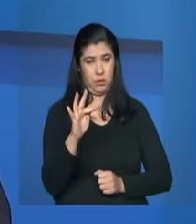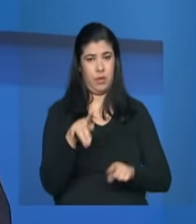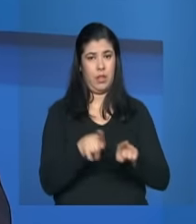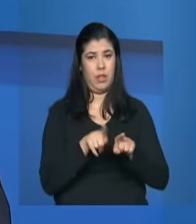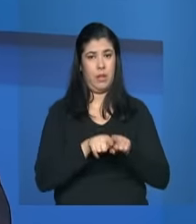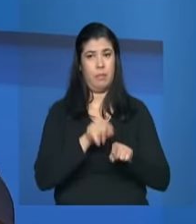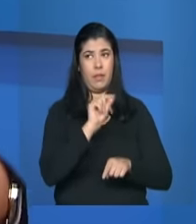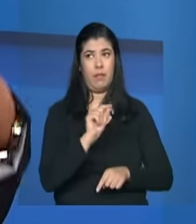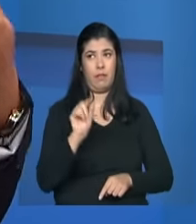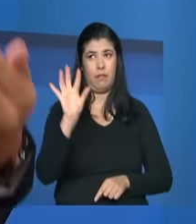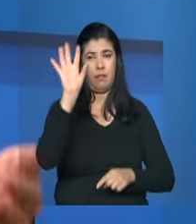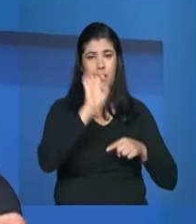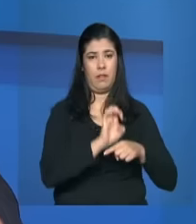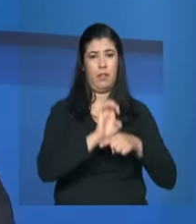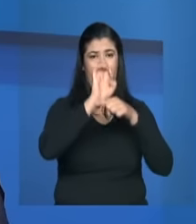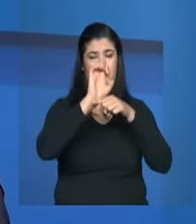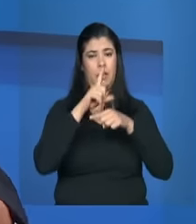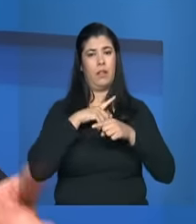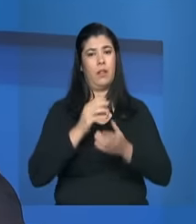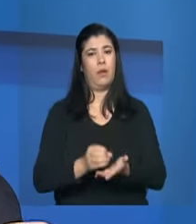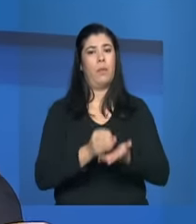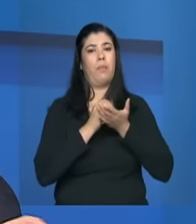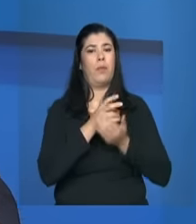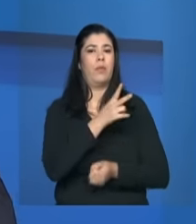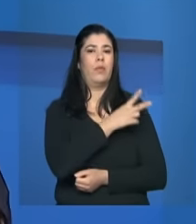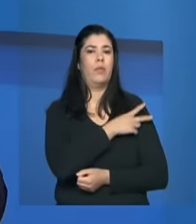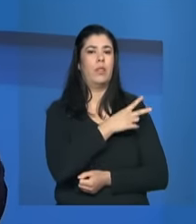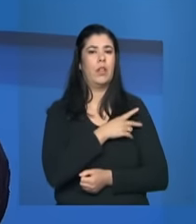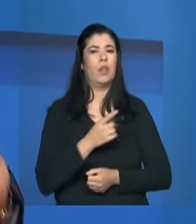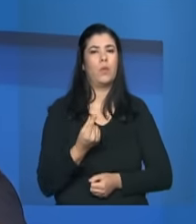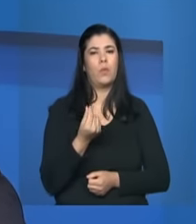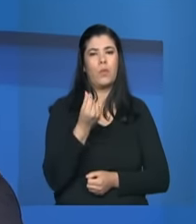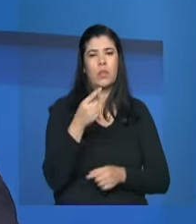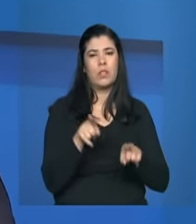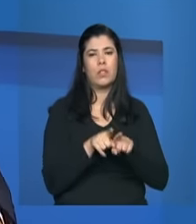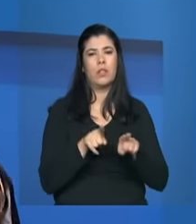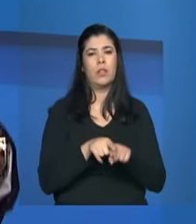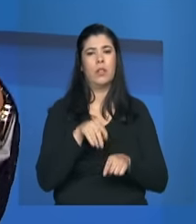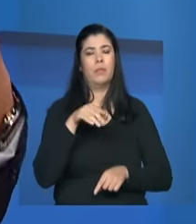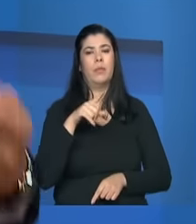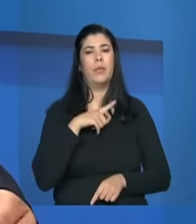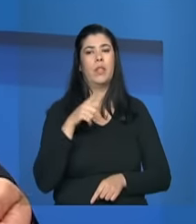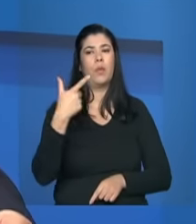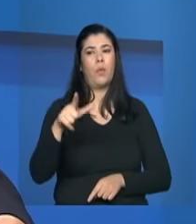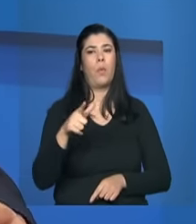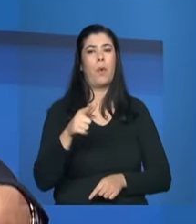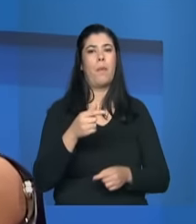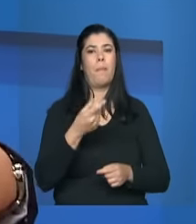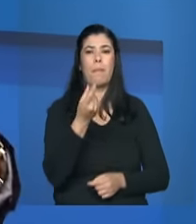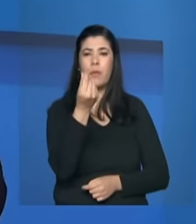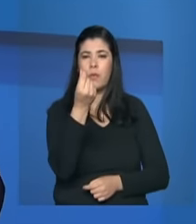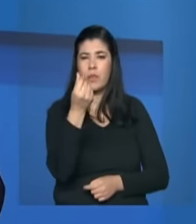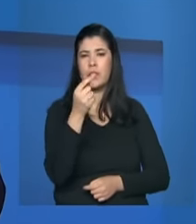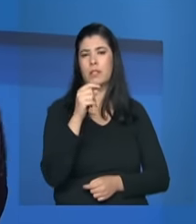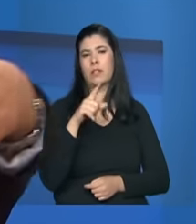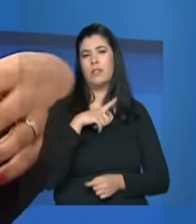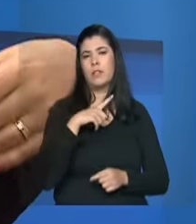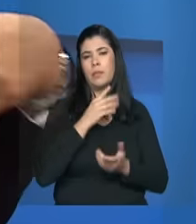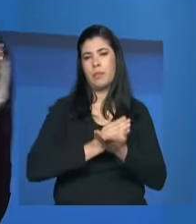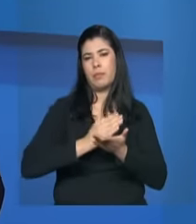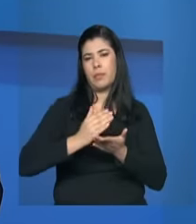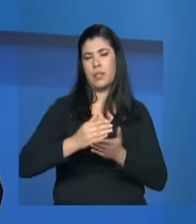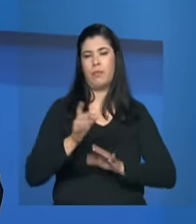estados com o apoio técnico financeiro com o financiamento forte com a presença inclusive de